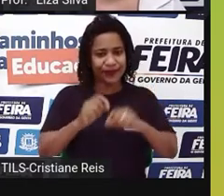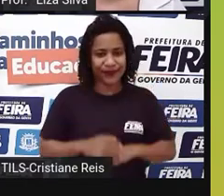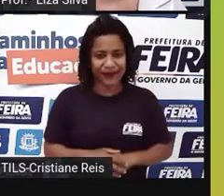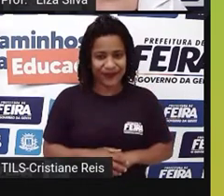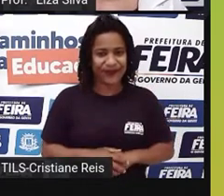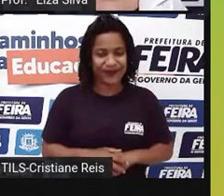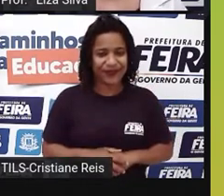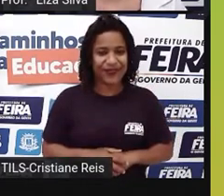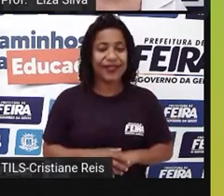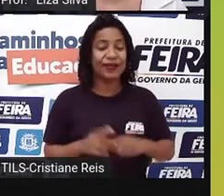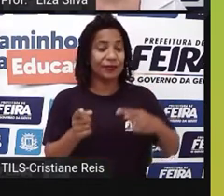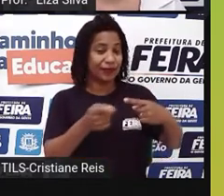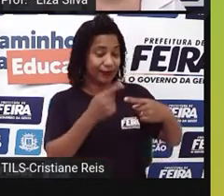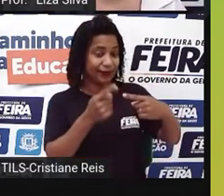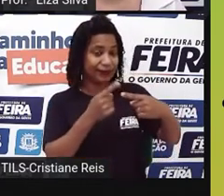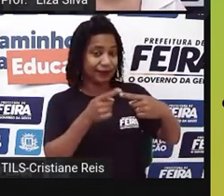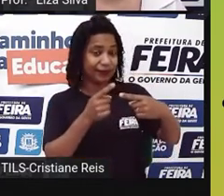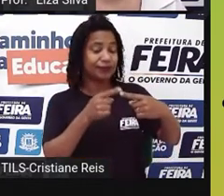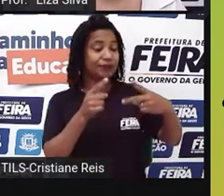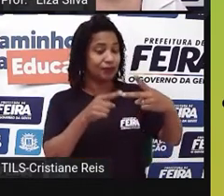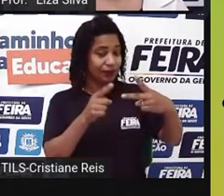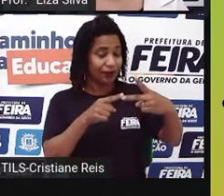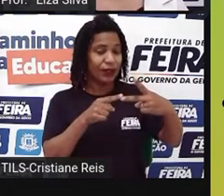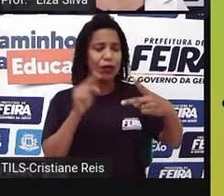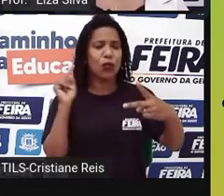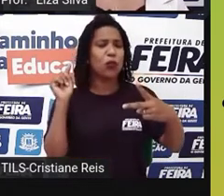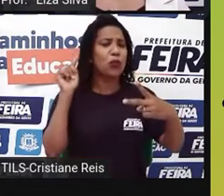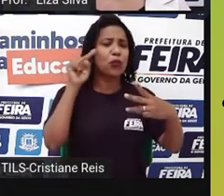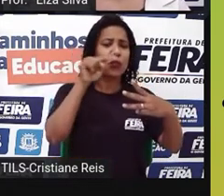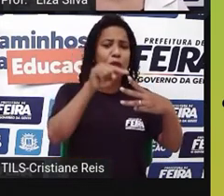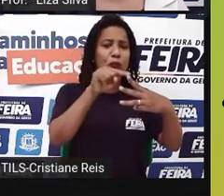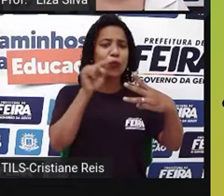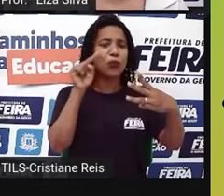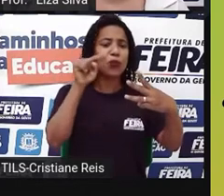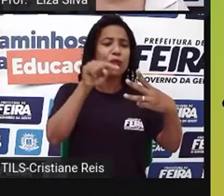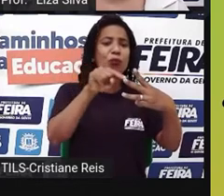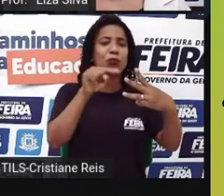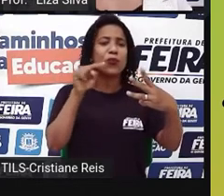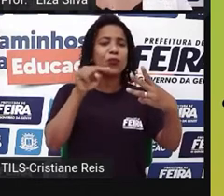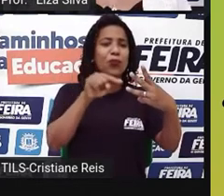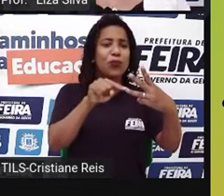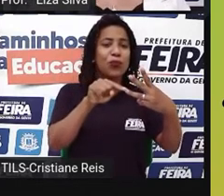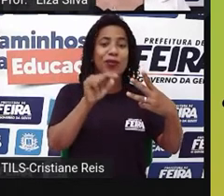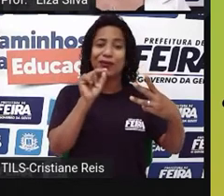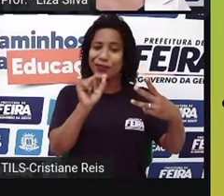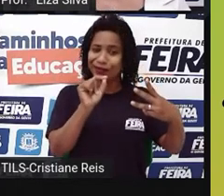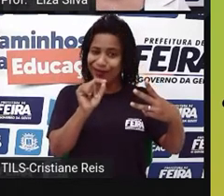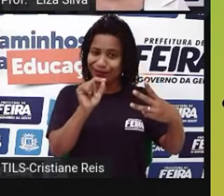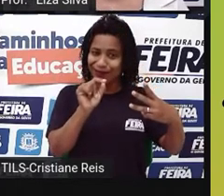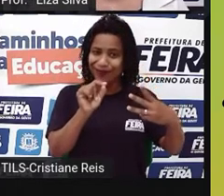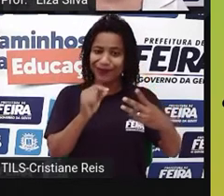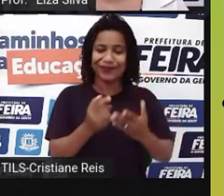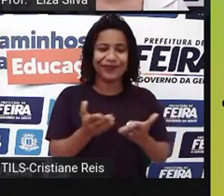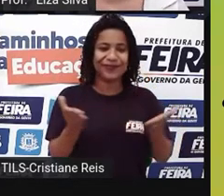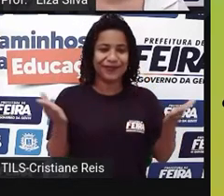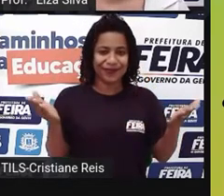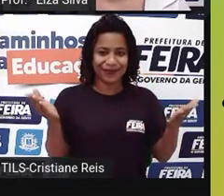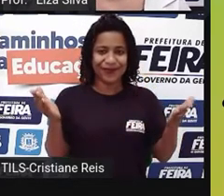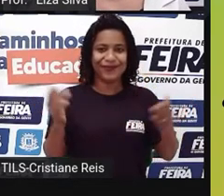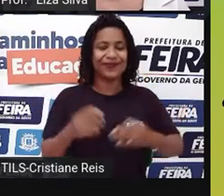Primeiro, vamos traçar os objetivos para nós alcançarmos no encontro de hoje. What are you going to learn today?